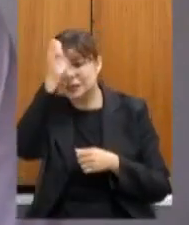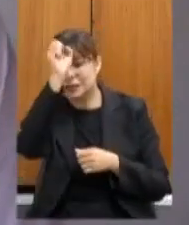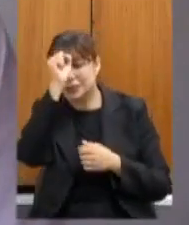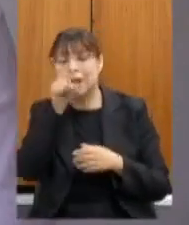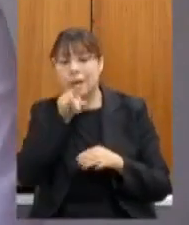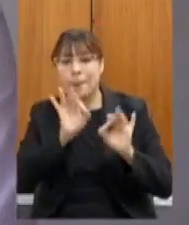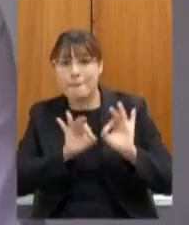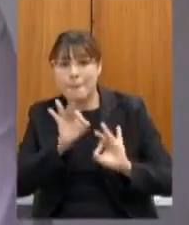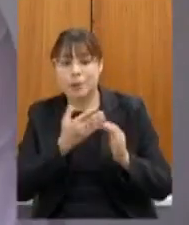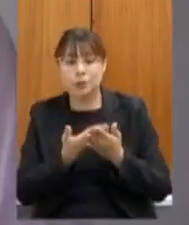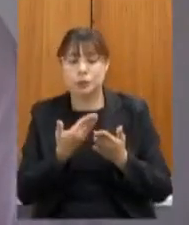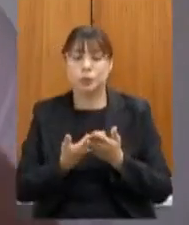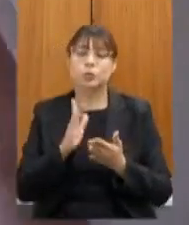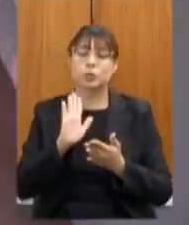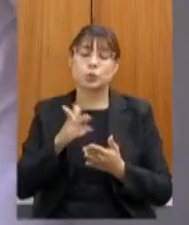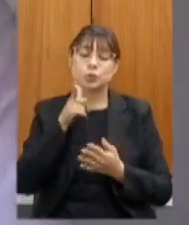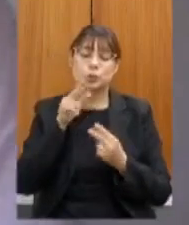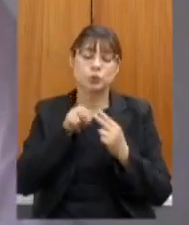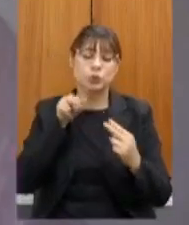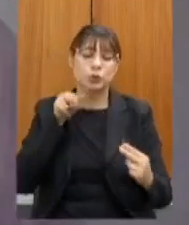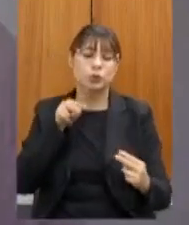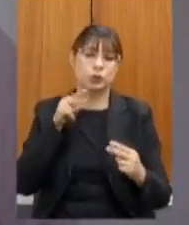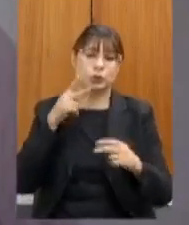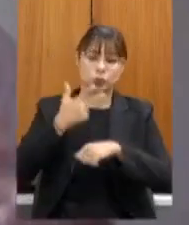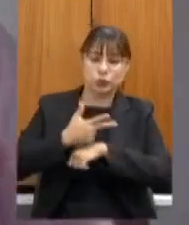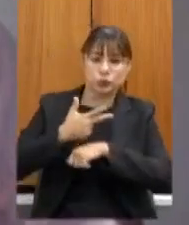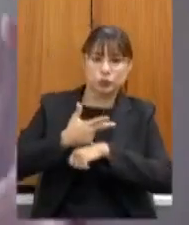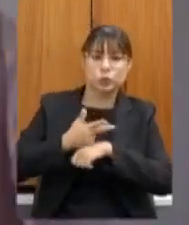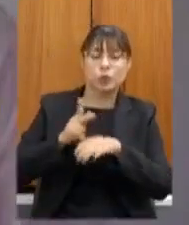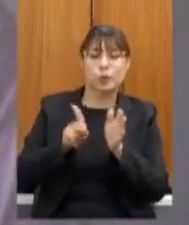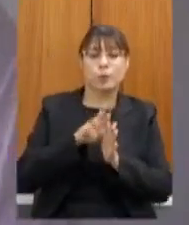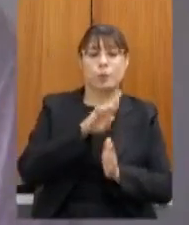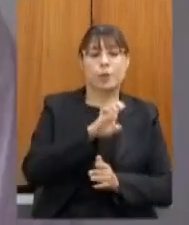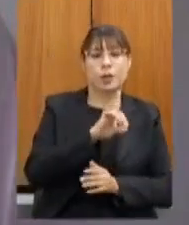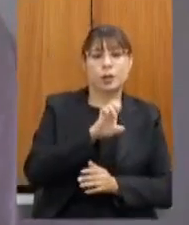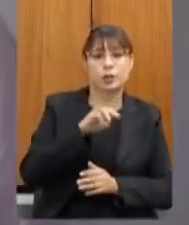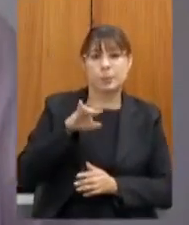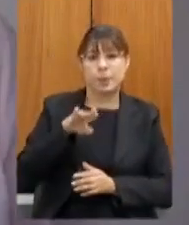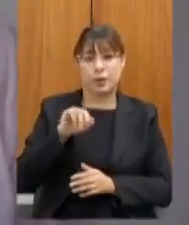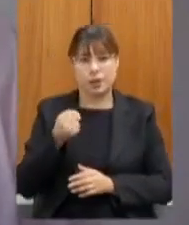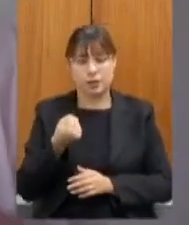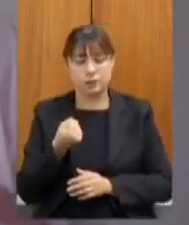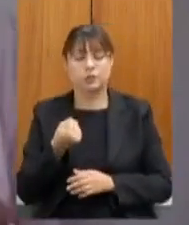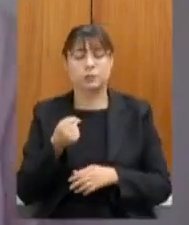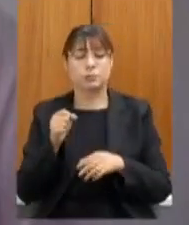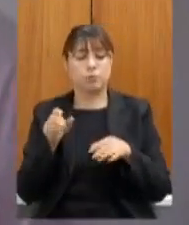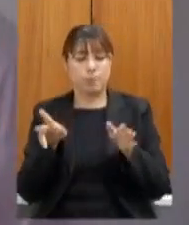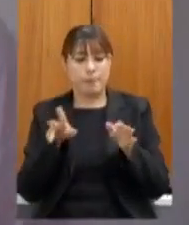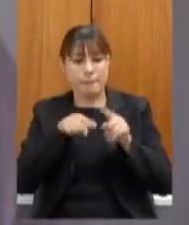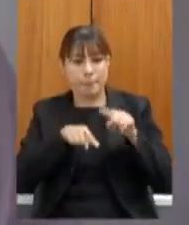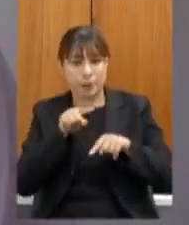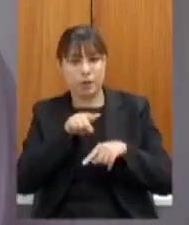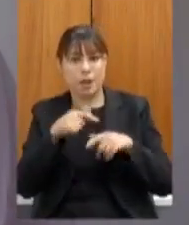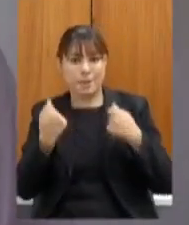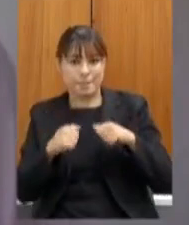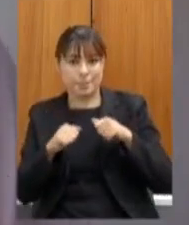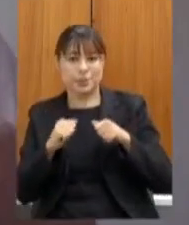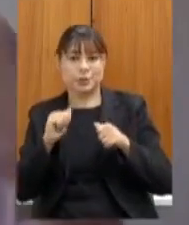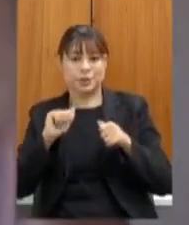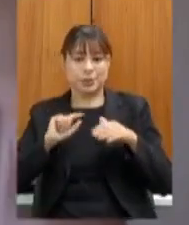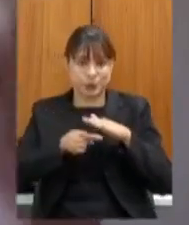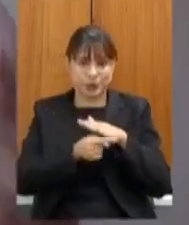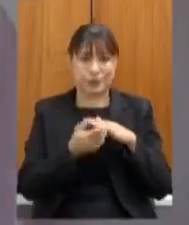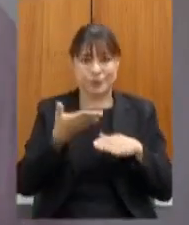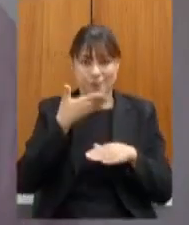estudos já traz a videoaula específica da Rede Minas o material importante para a realização das atividades então